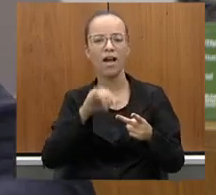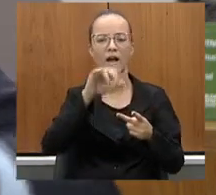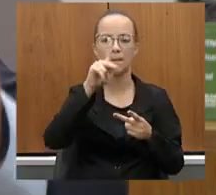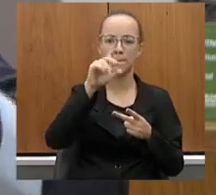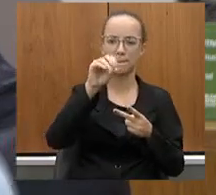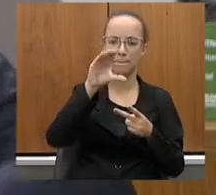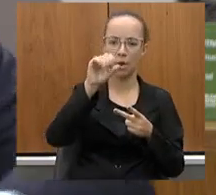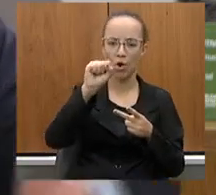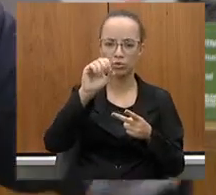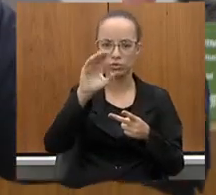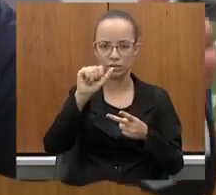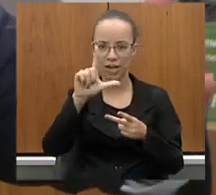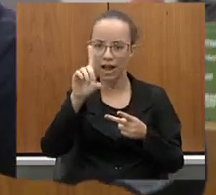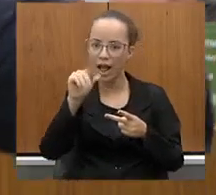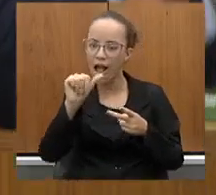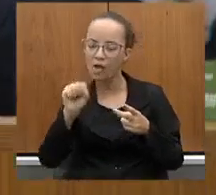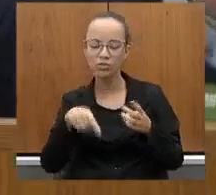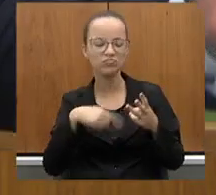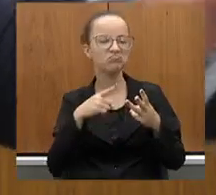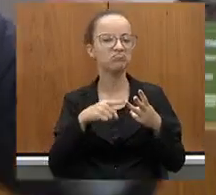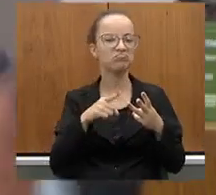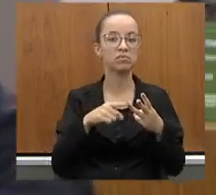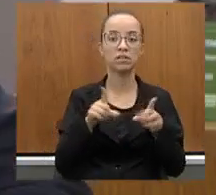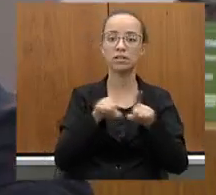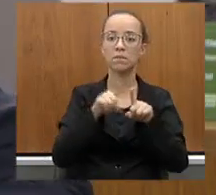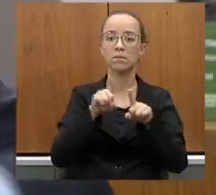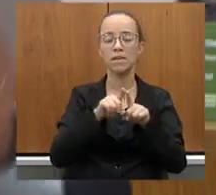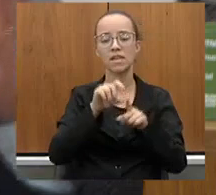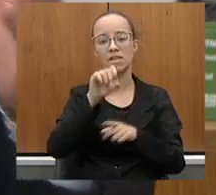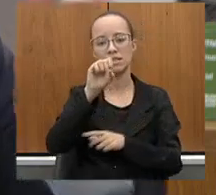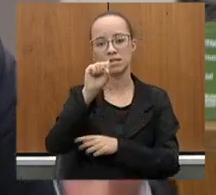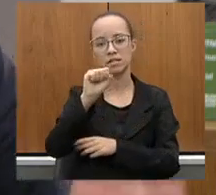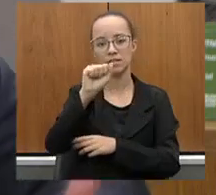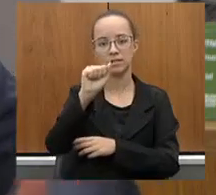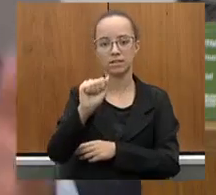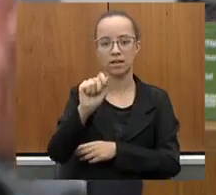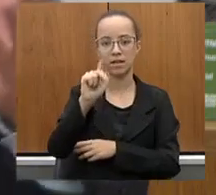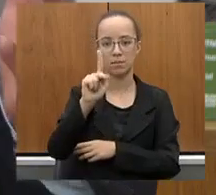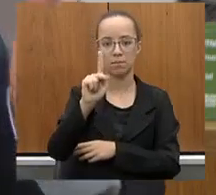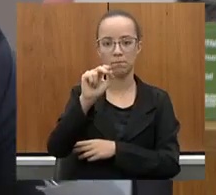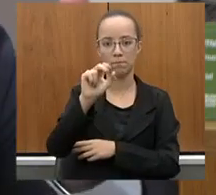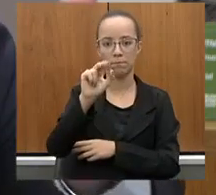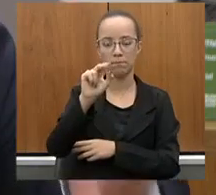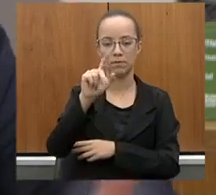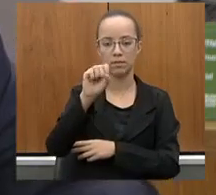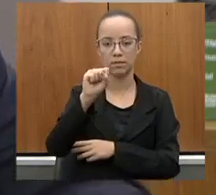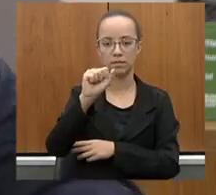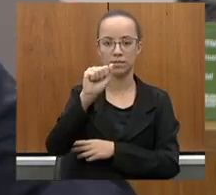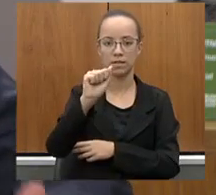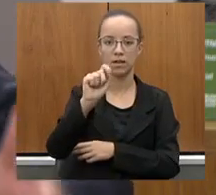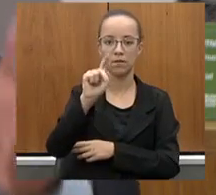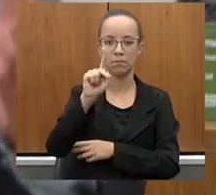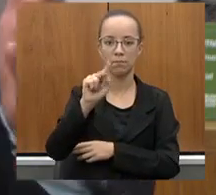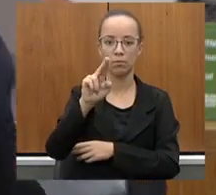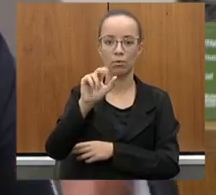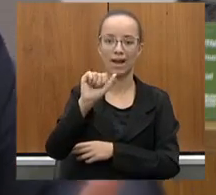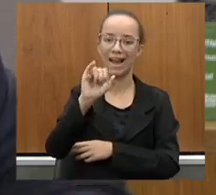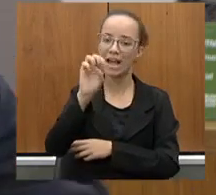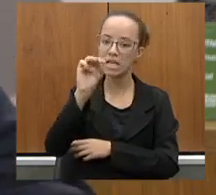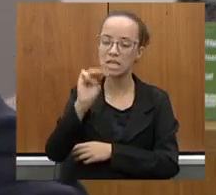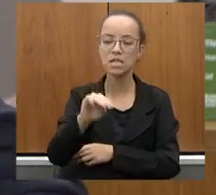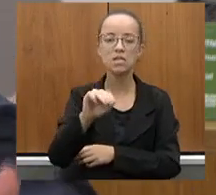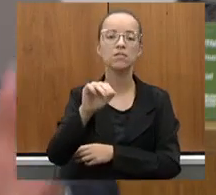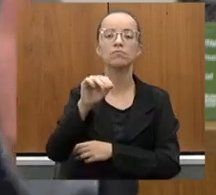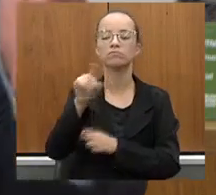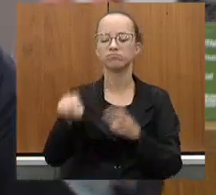Temos, temos, também, até Sapucaí-Mirim, Paraisópolis, Cachoeira de Minas, Conceição